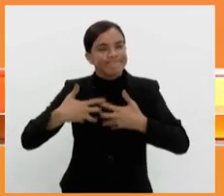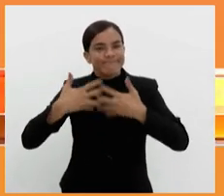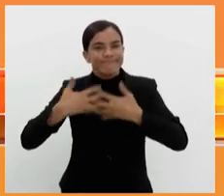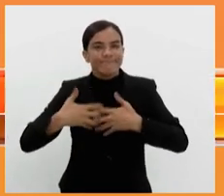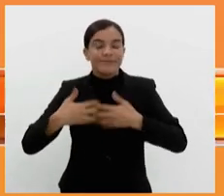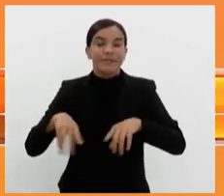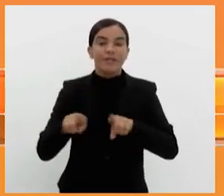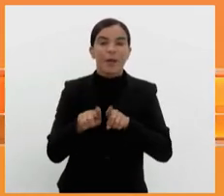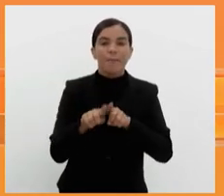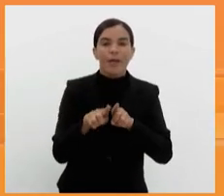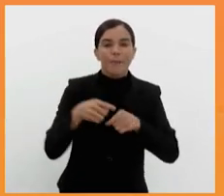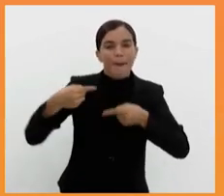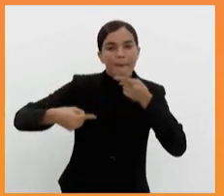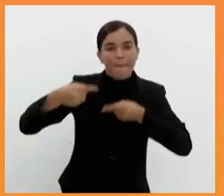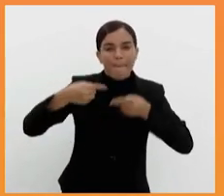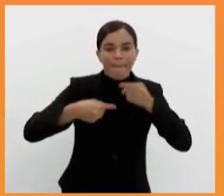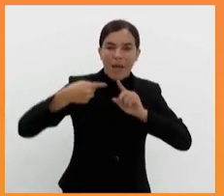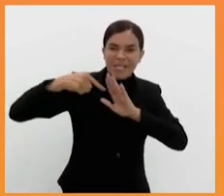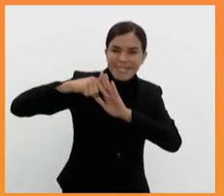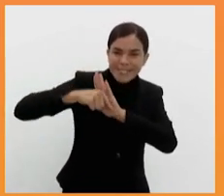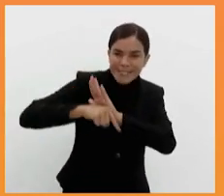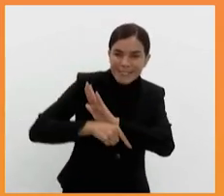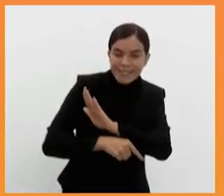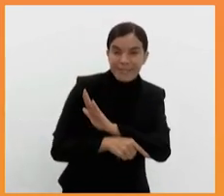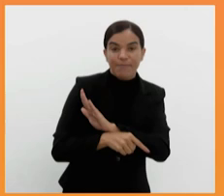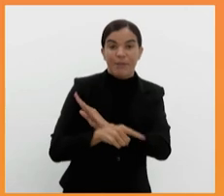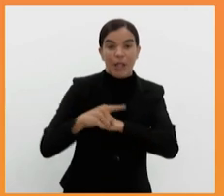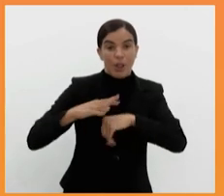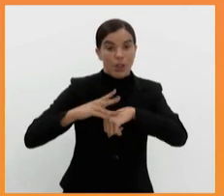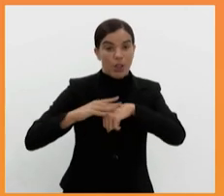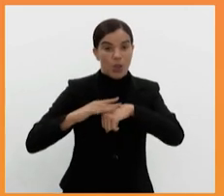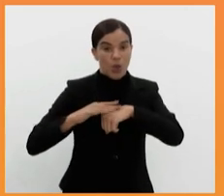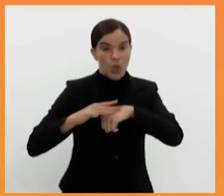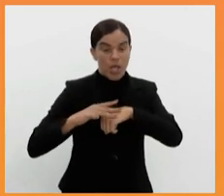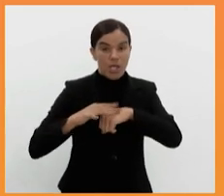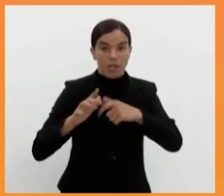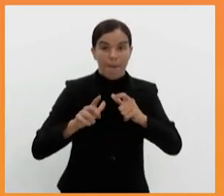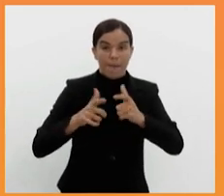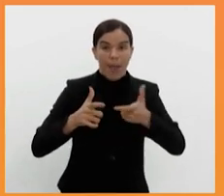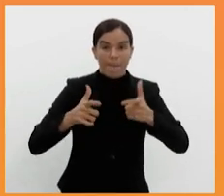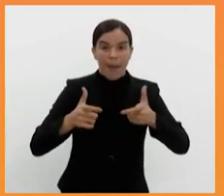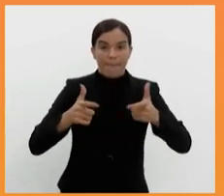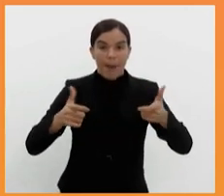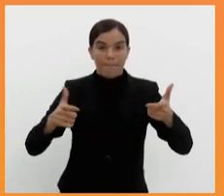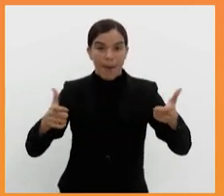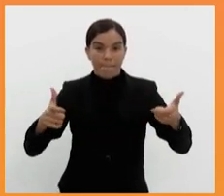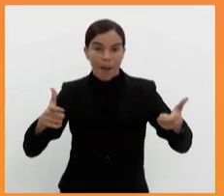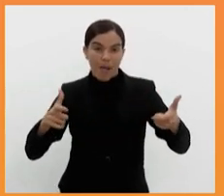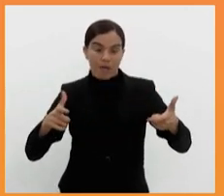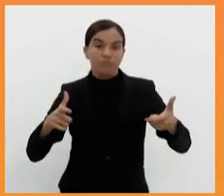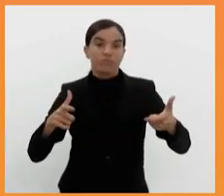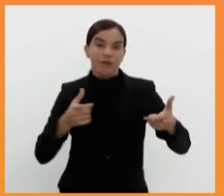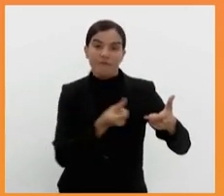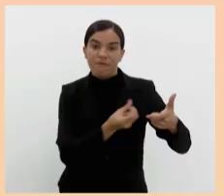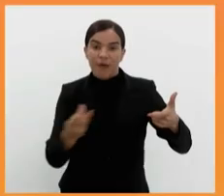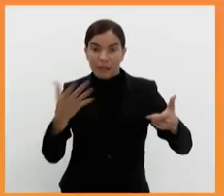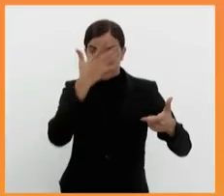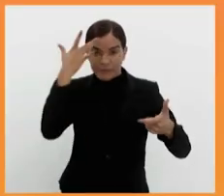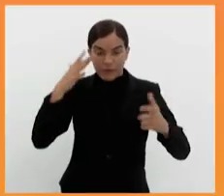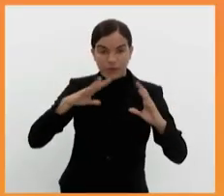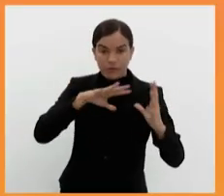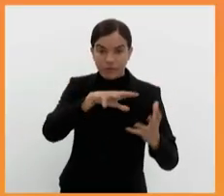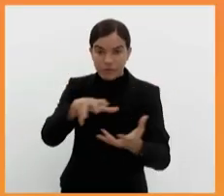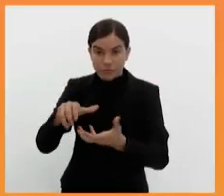depadermos de forma mais aprofundada esta doença tão prevalente e que acometem tantas pessoas no mundo.